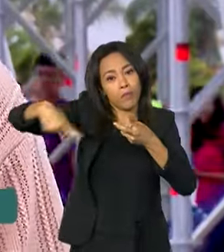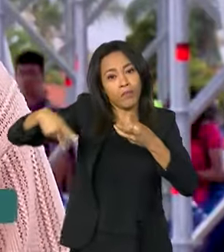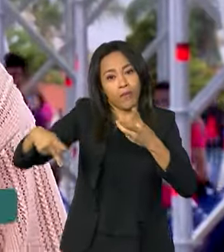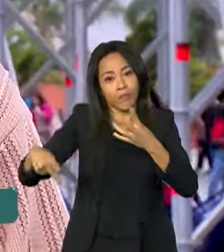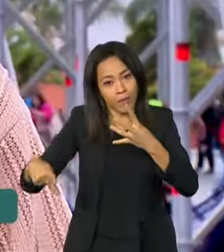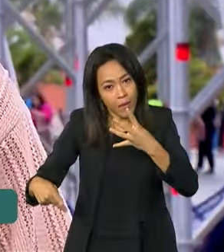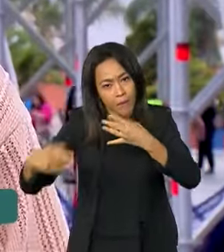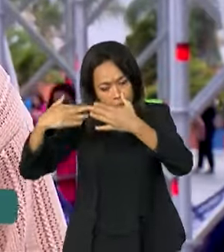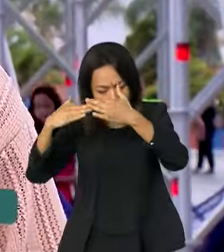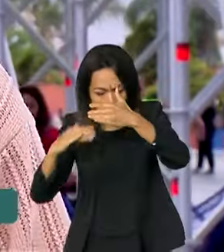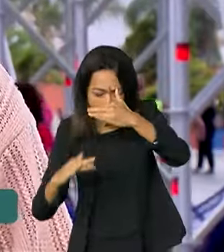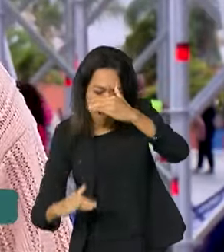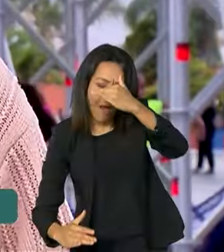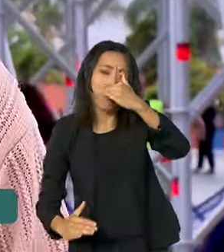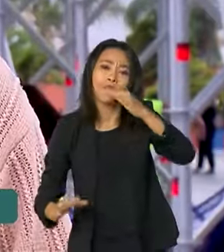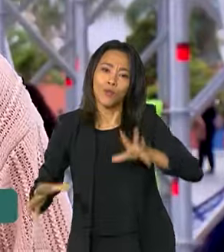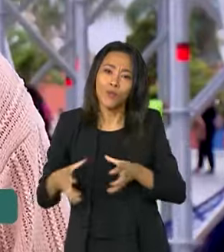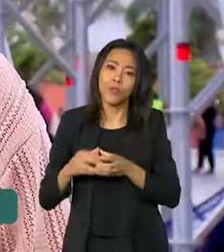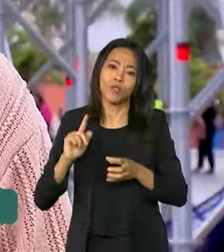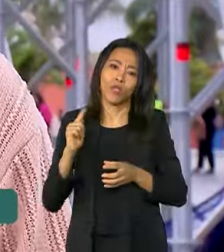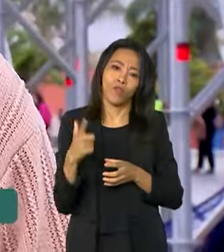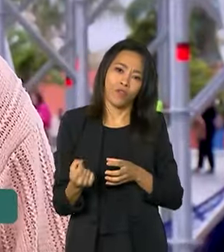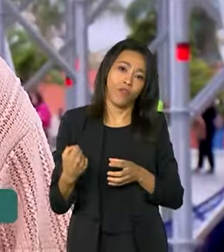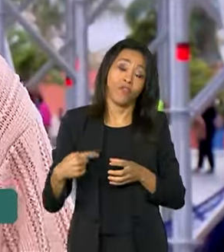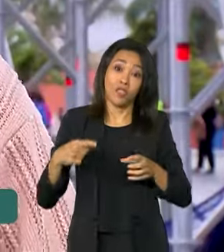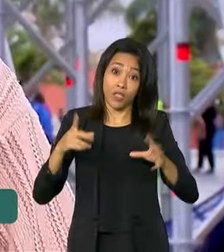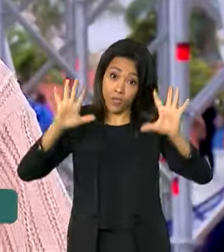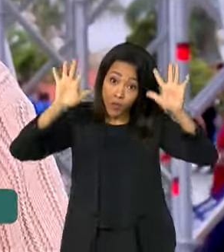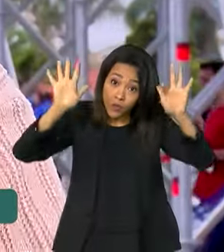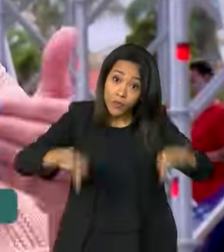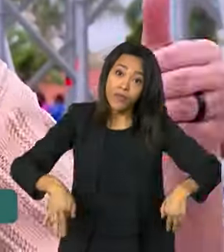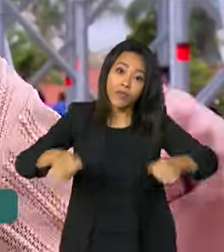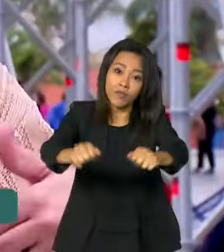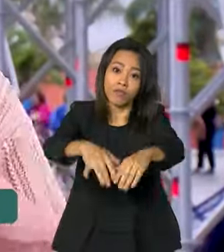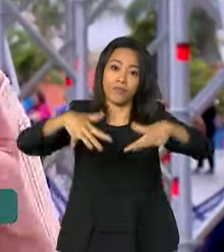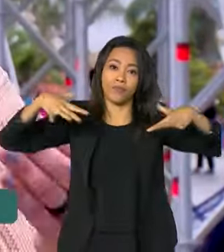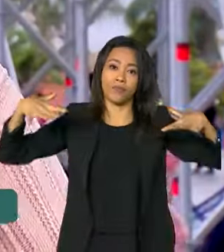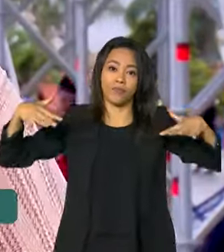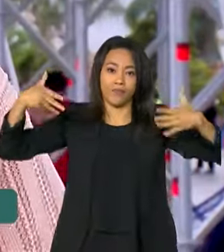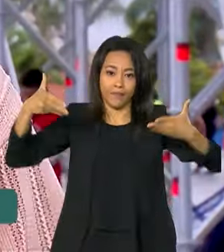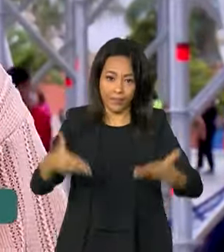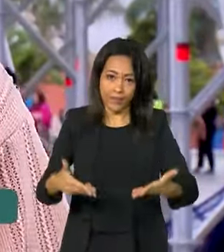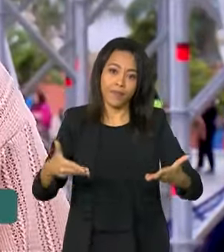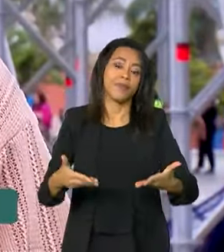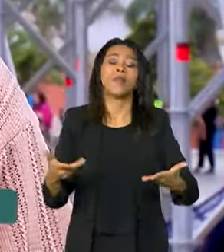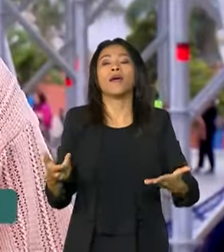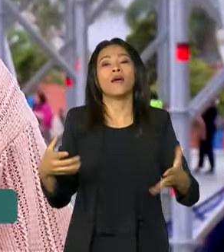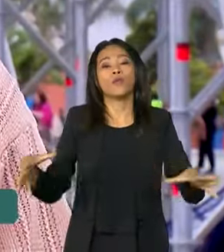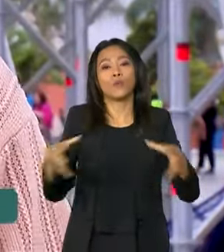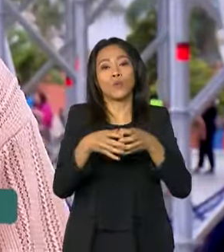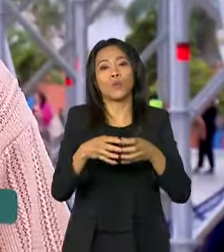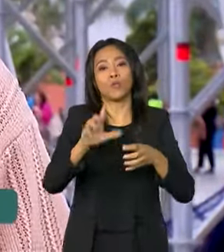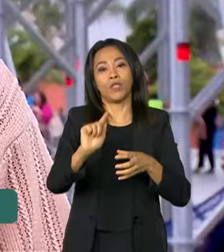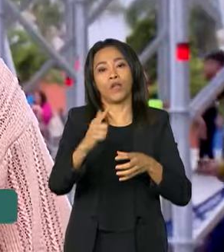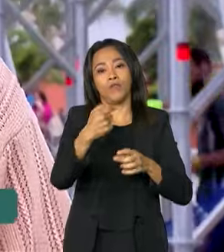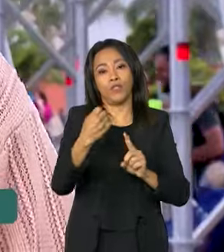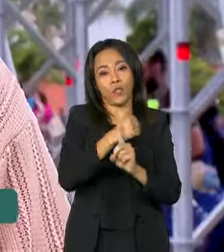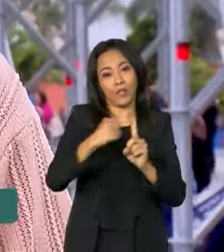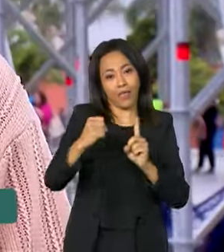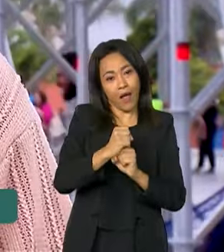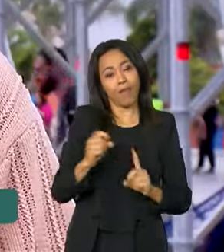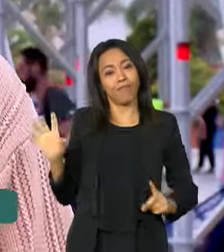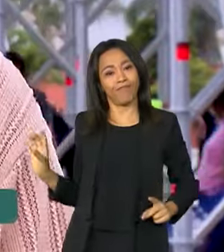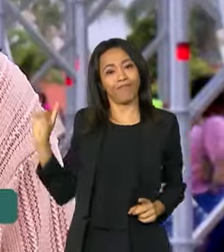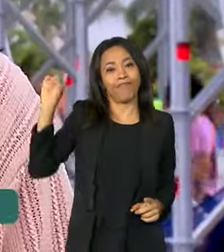a nossa alegria, nós vamos ter no ato de encerramento, para a finalização desse processo do G20 Social, a presença